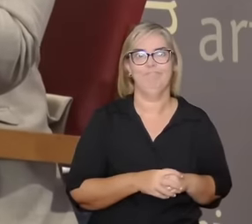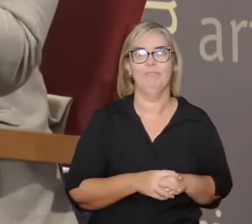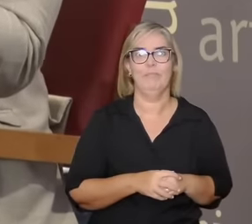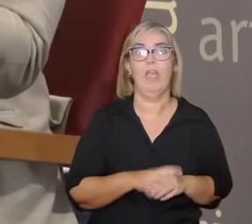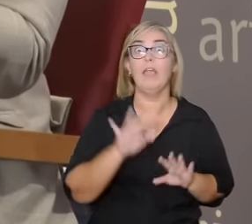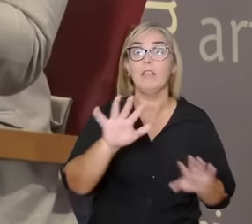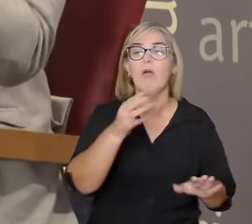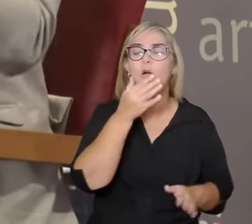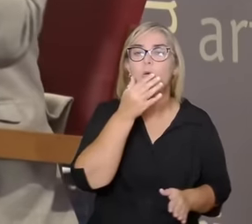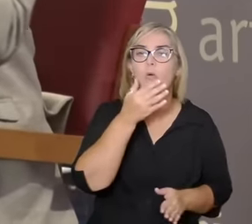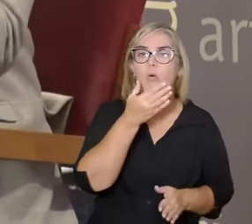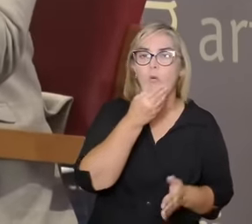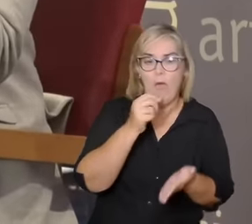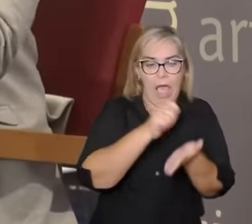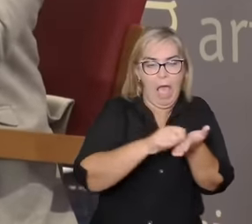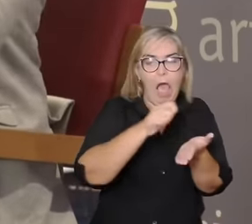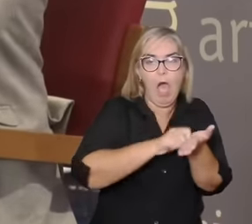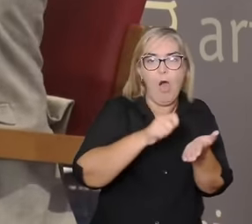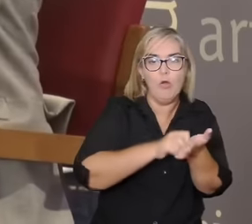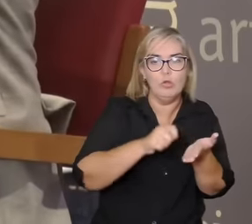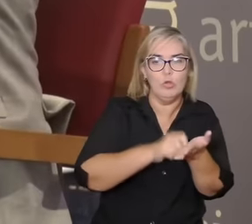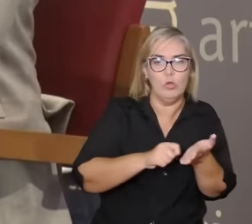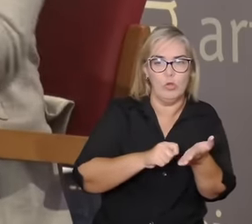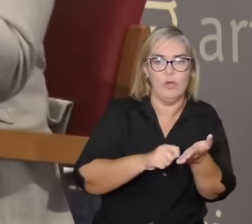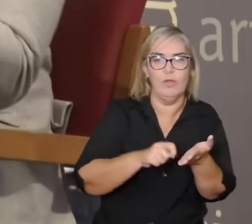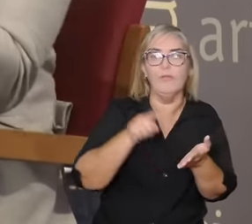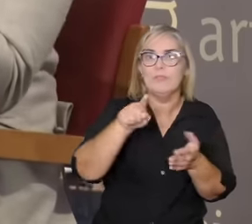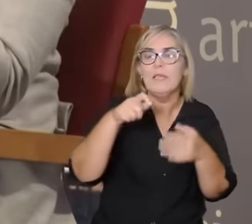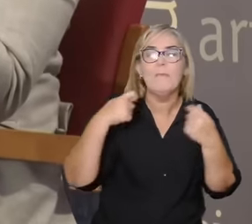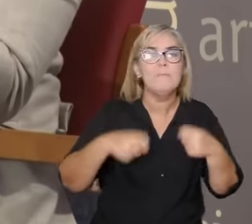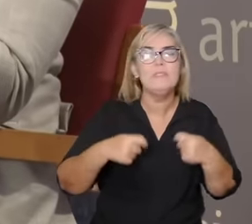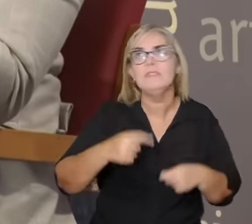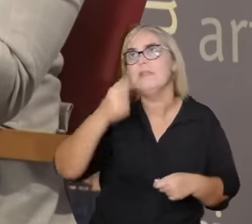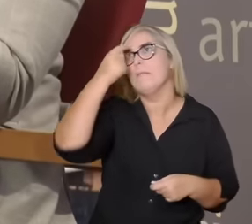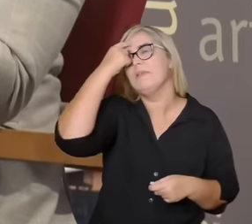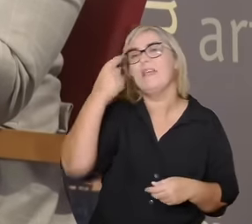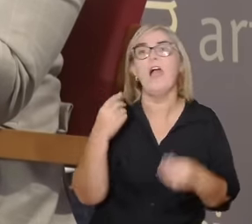para pensar com ele tem que ter um cultivo dos afetos